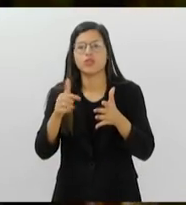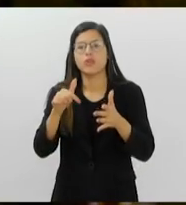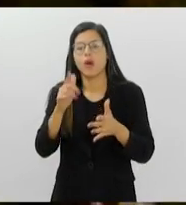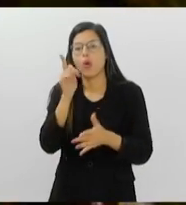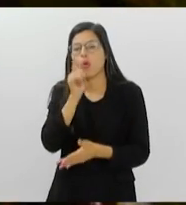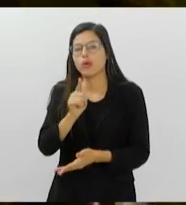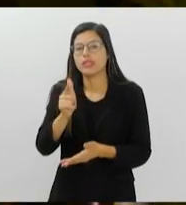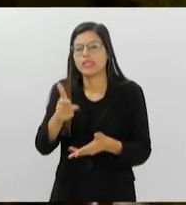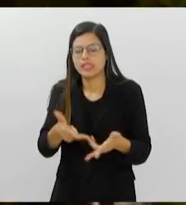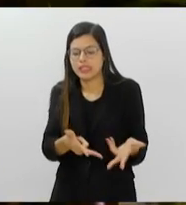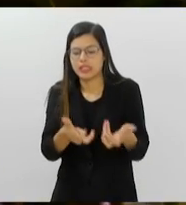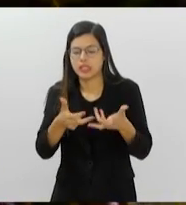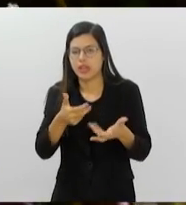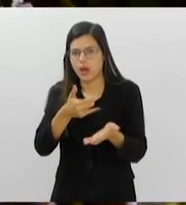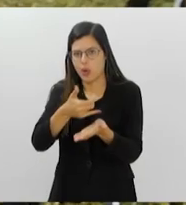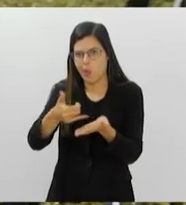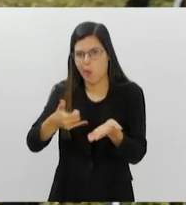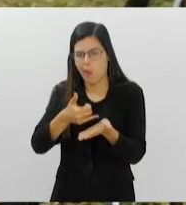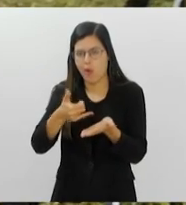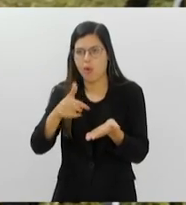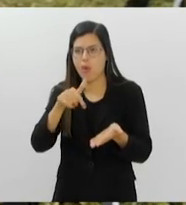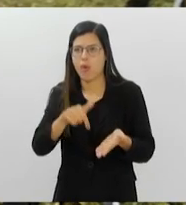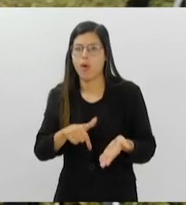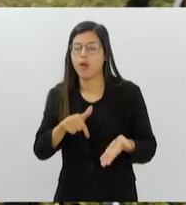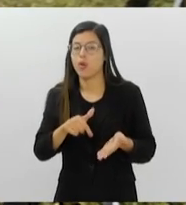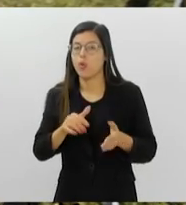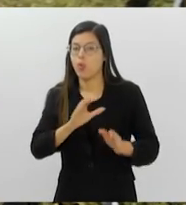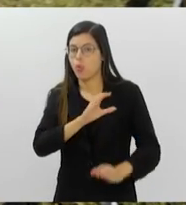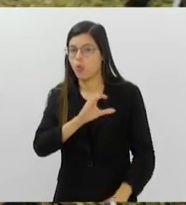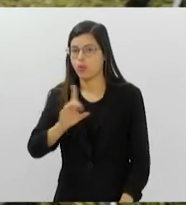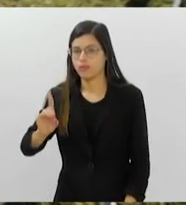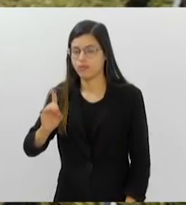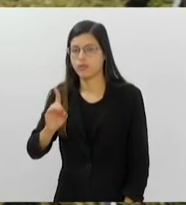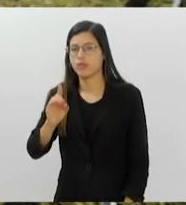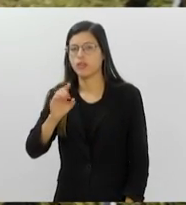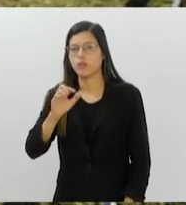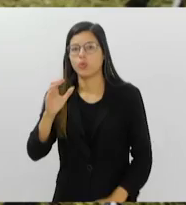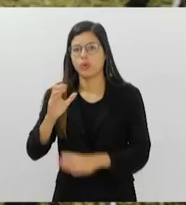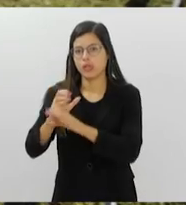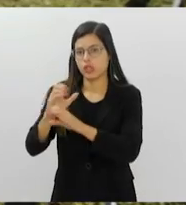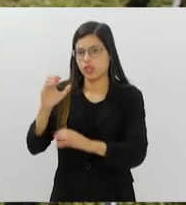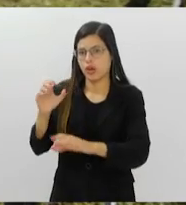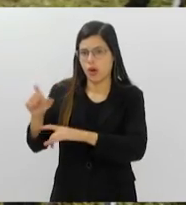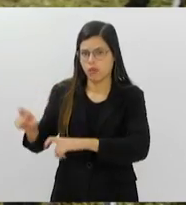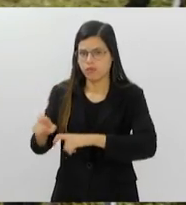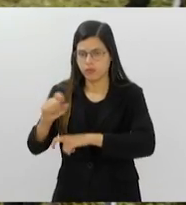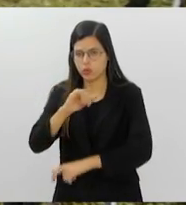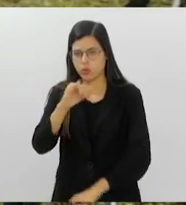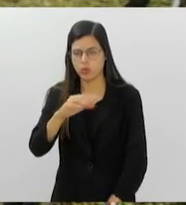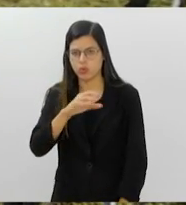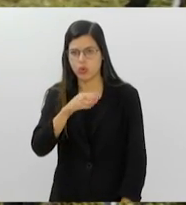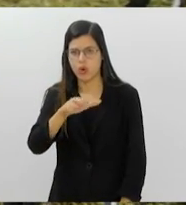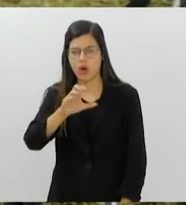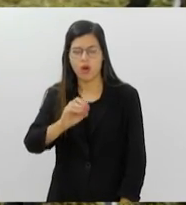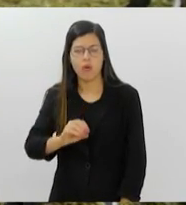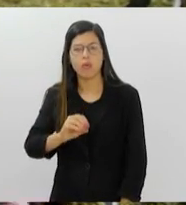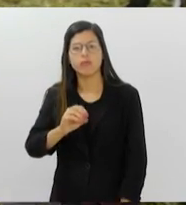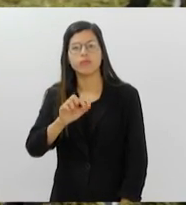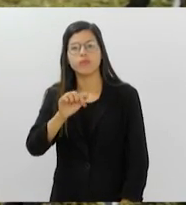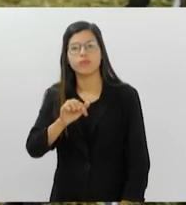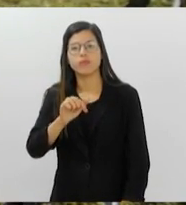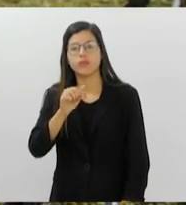laboratório da fazenda. O coordenador do projeto, o engenheiro agrônomo João Araújo, fala sobre as várias